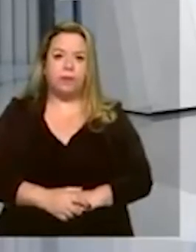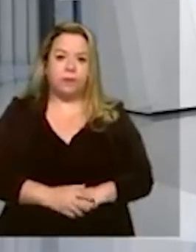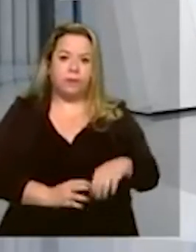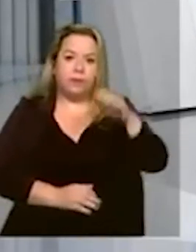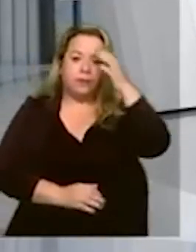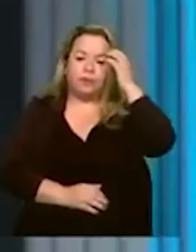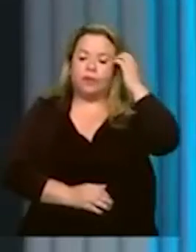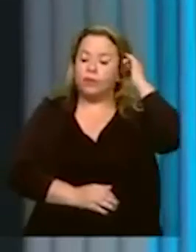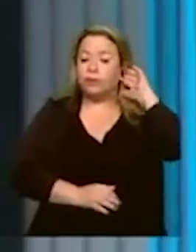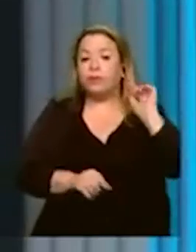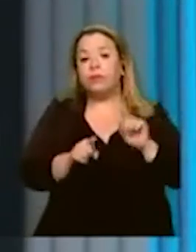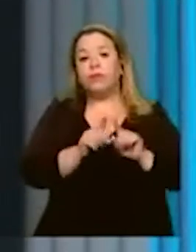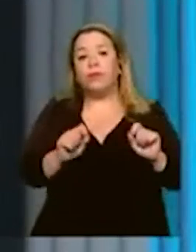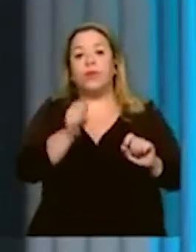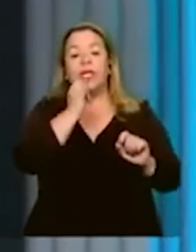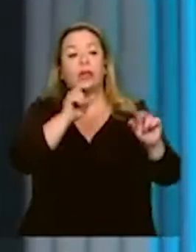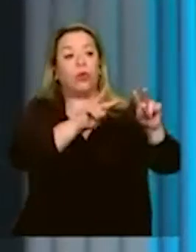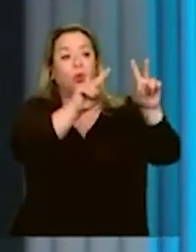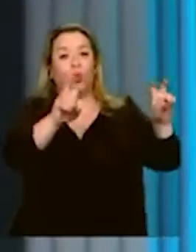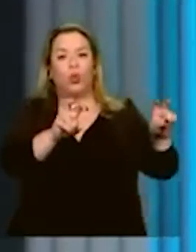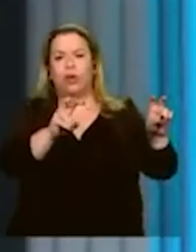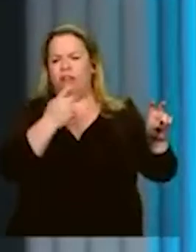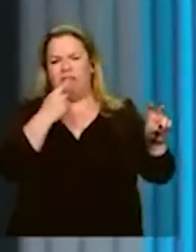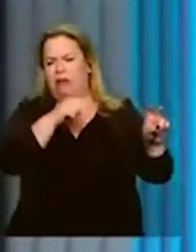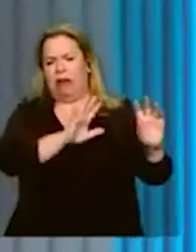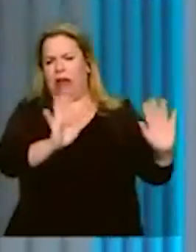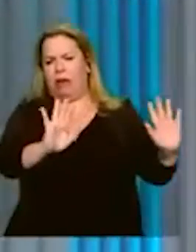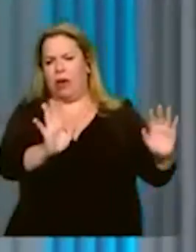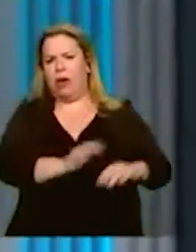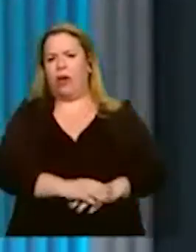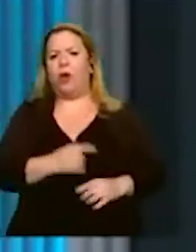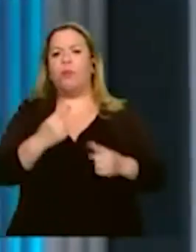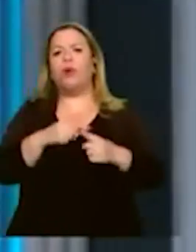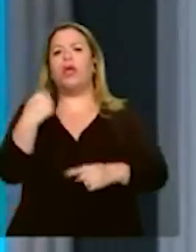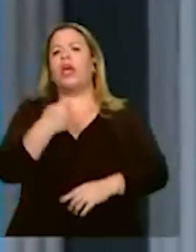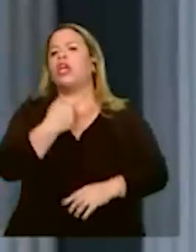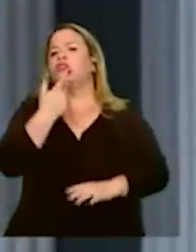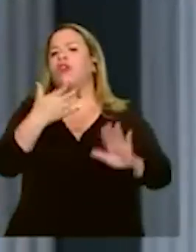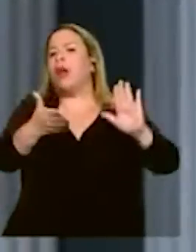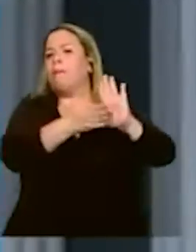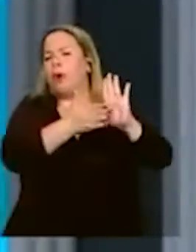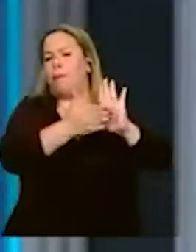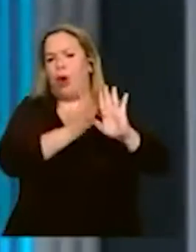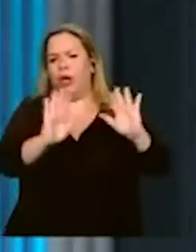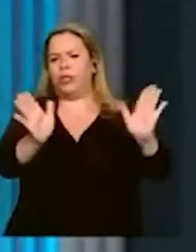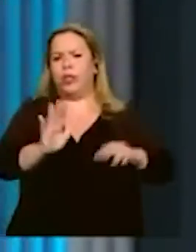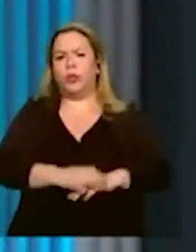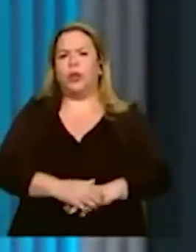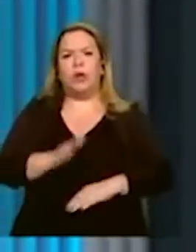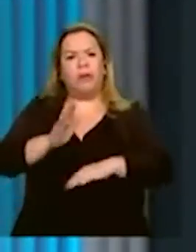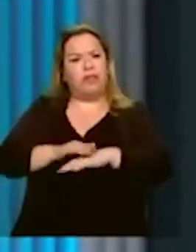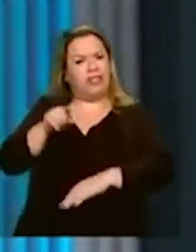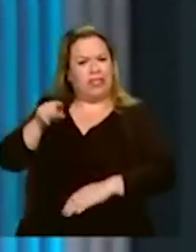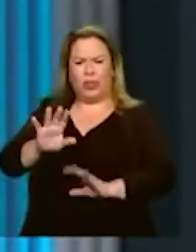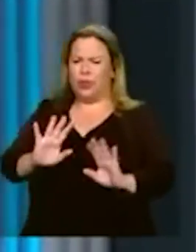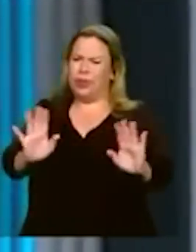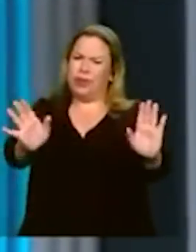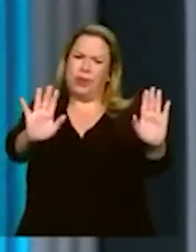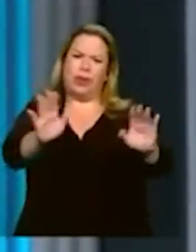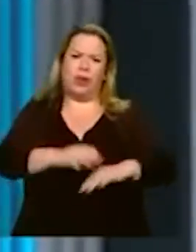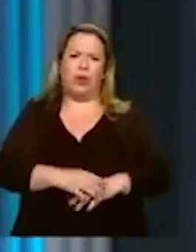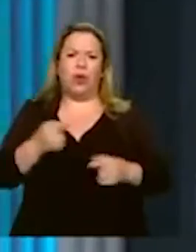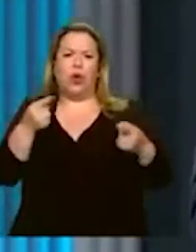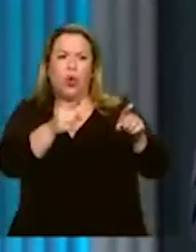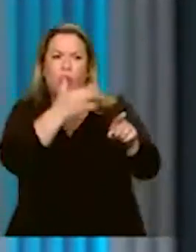Só vou fazer um parênteses aqui. Não quero falar disso, porque a gente está aqui para tratar de propostas, e não para fazer esse tipo de coisas contra